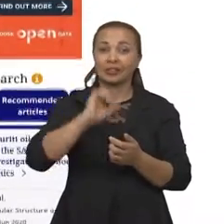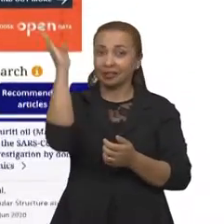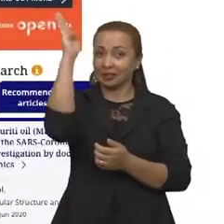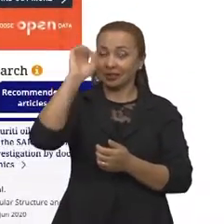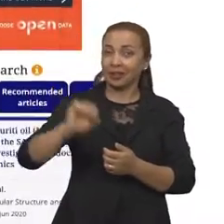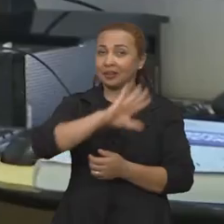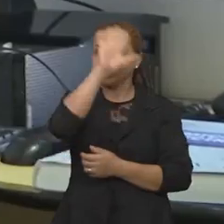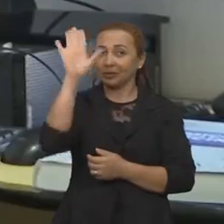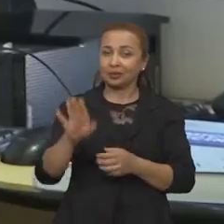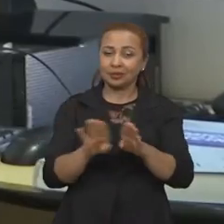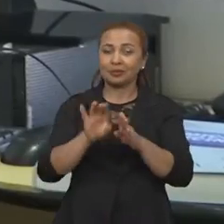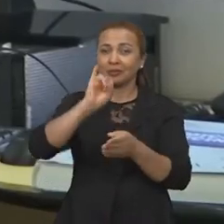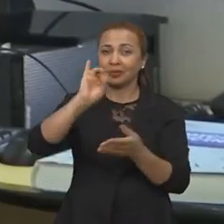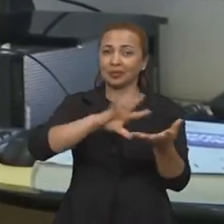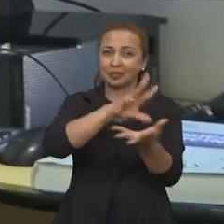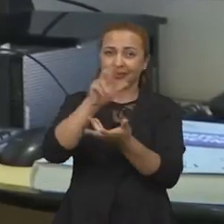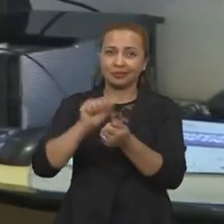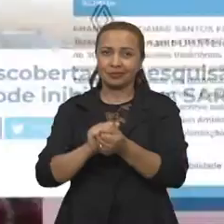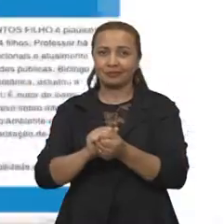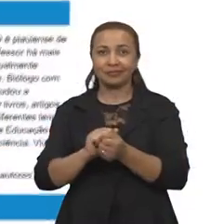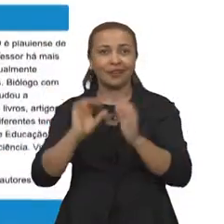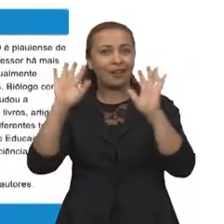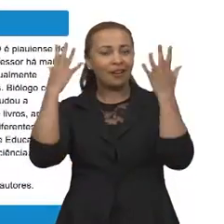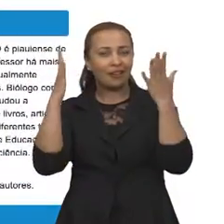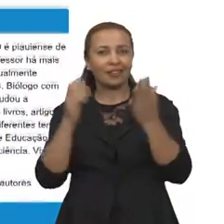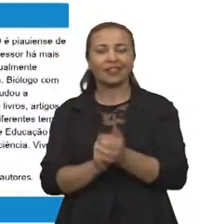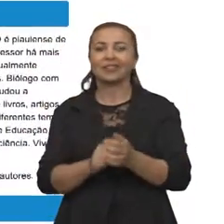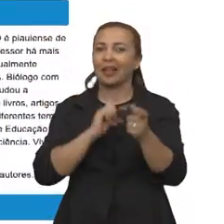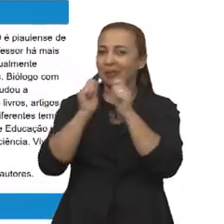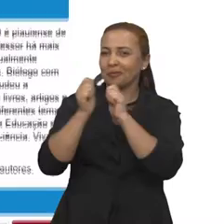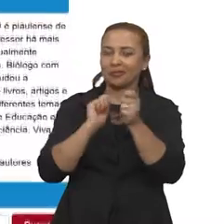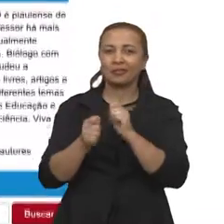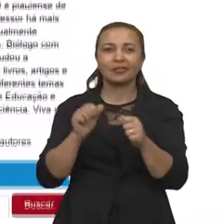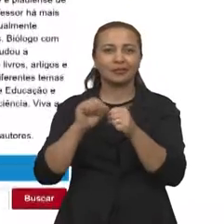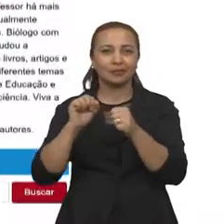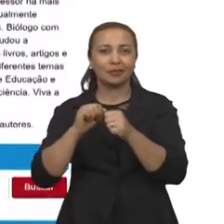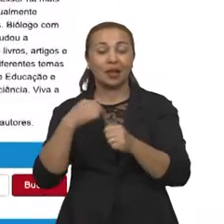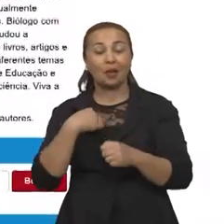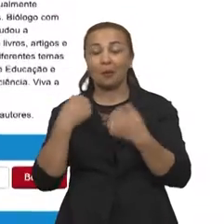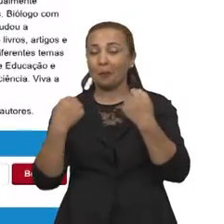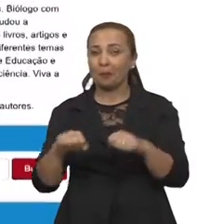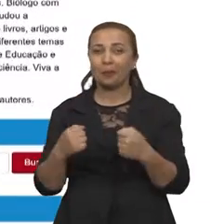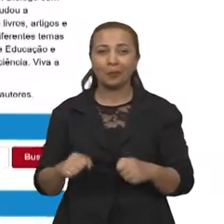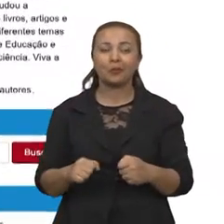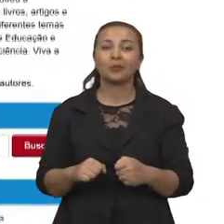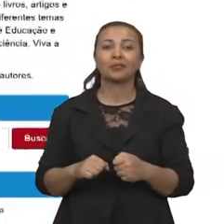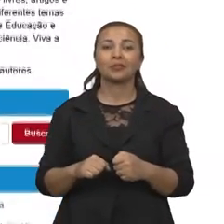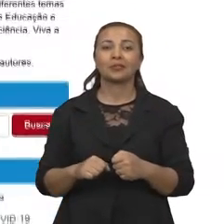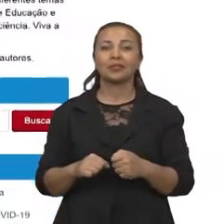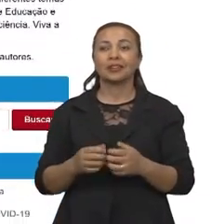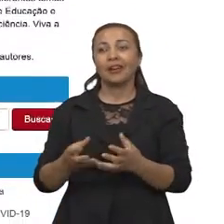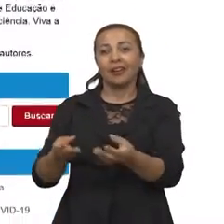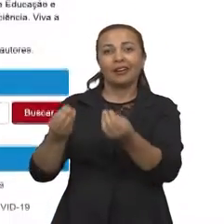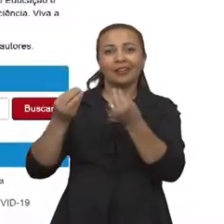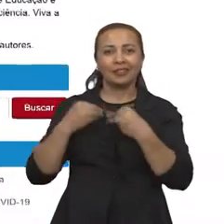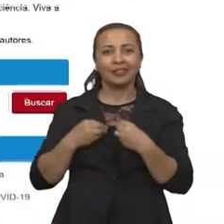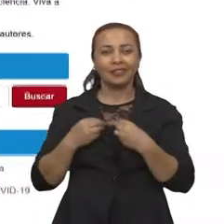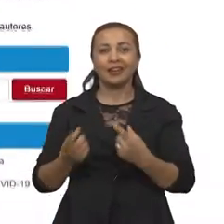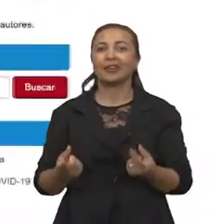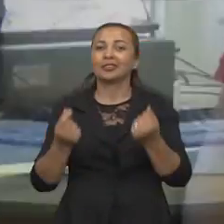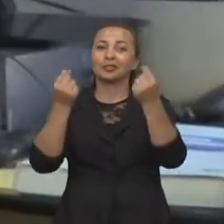internacionais. Graças às reportagens que foram feitas, eu tive a oportunidade de receber